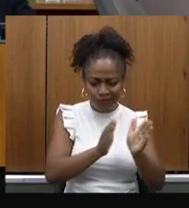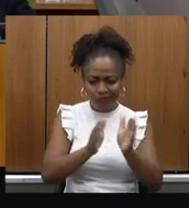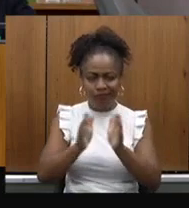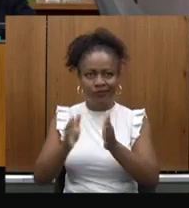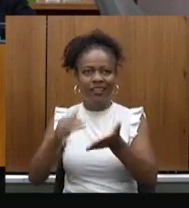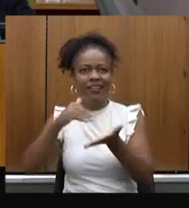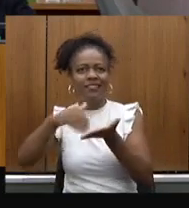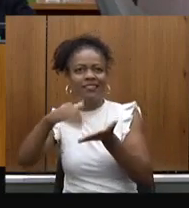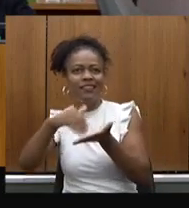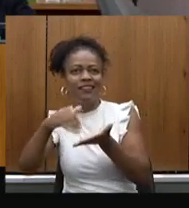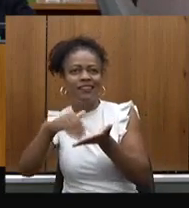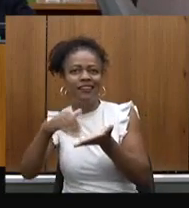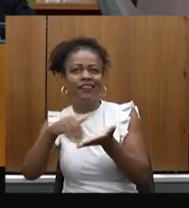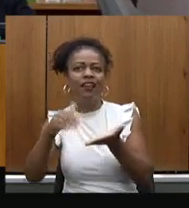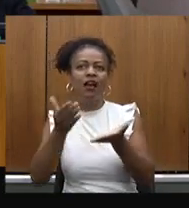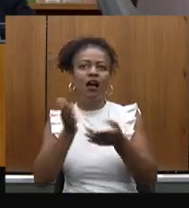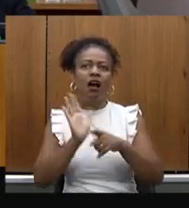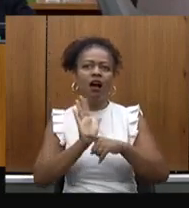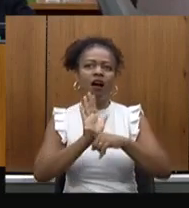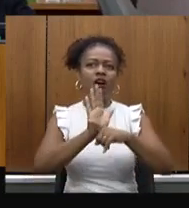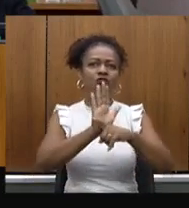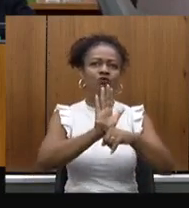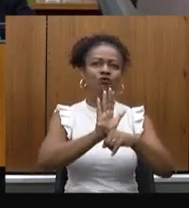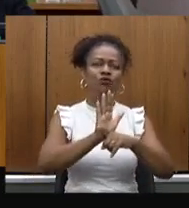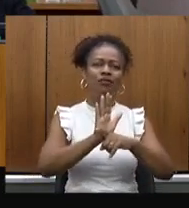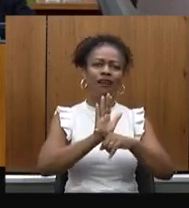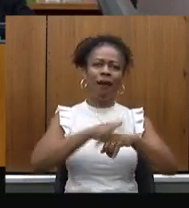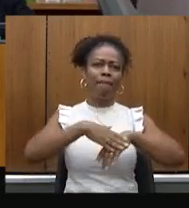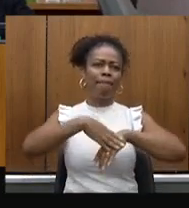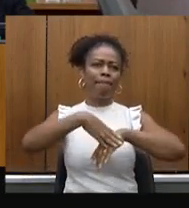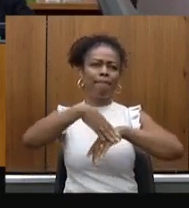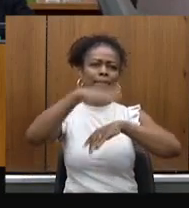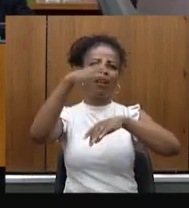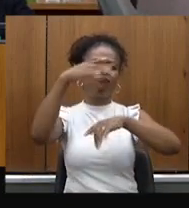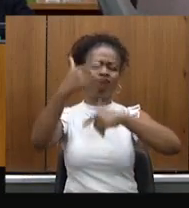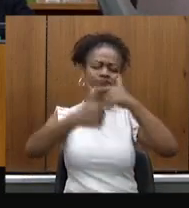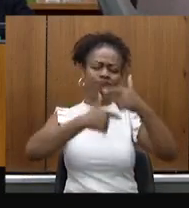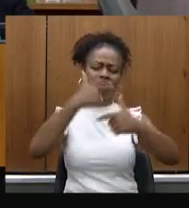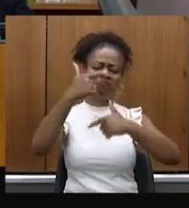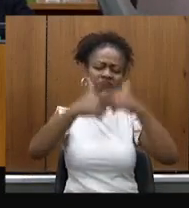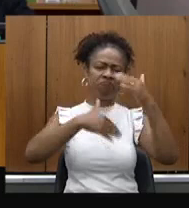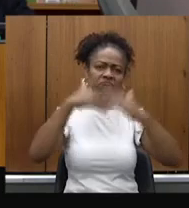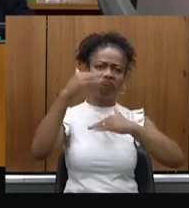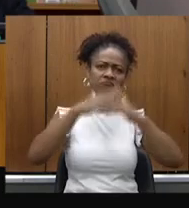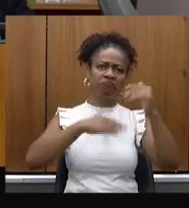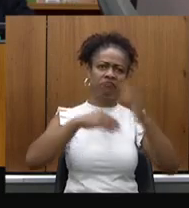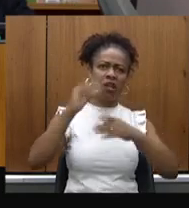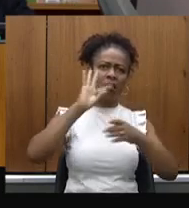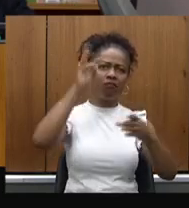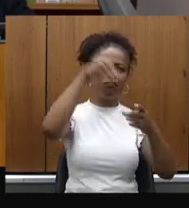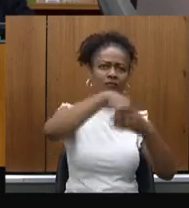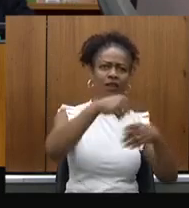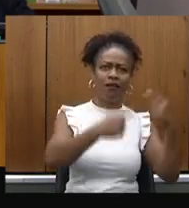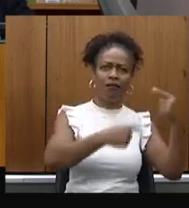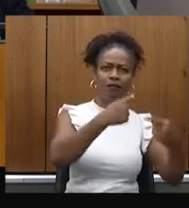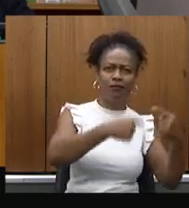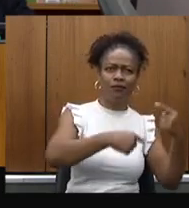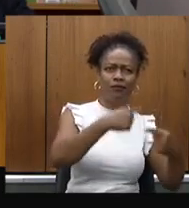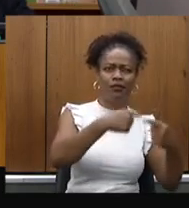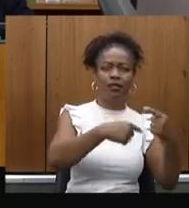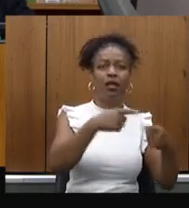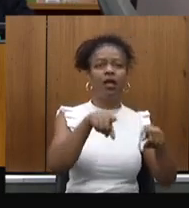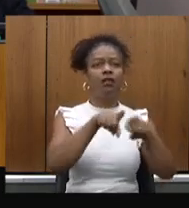Secretaria, fazendo com que a gente consiga ser mais efetivos dentro da criação da política e a sua operacionalização,